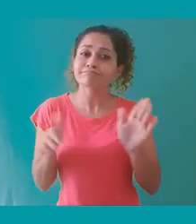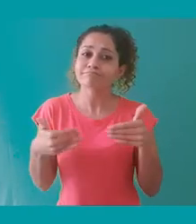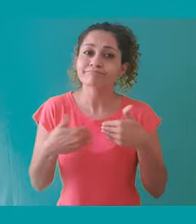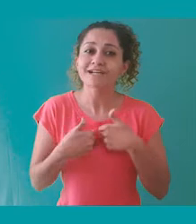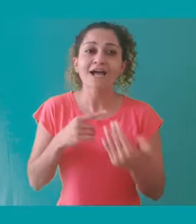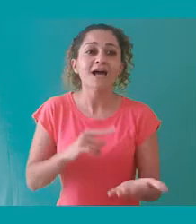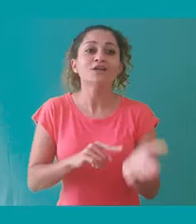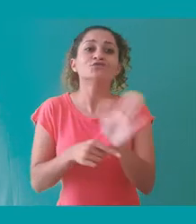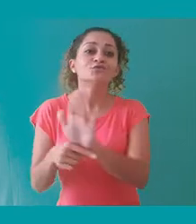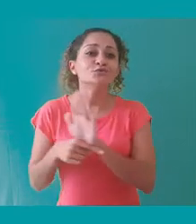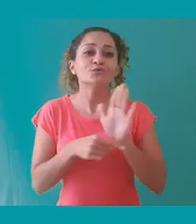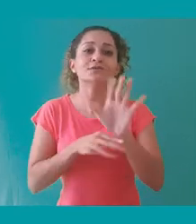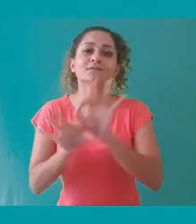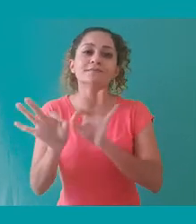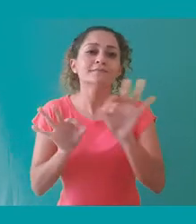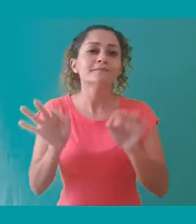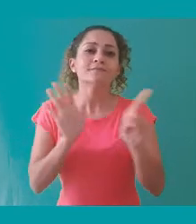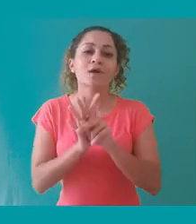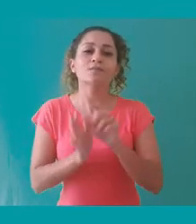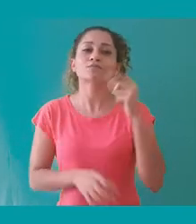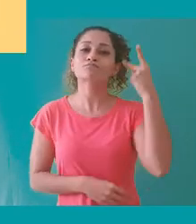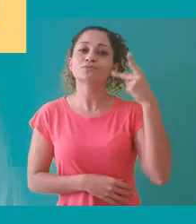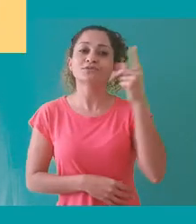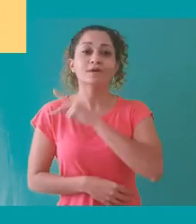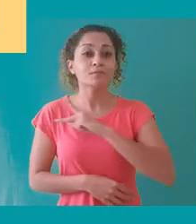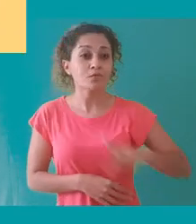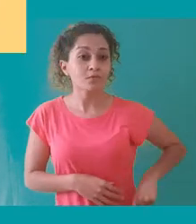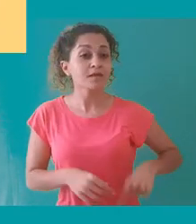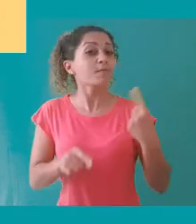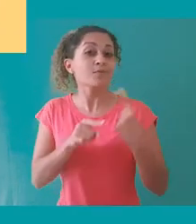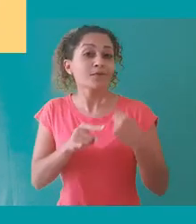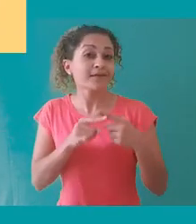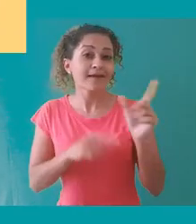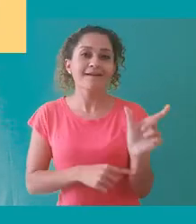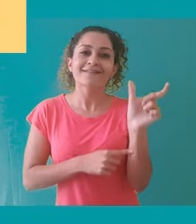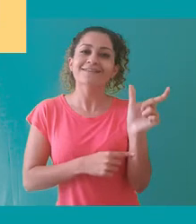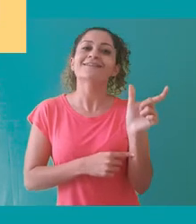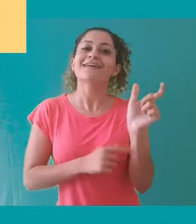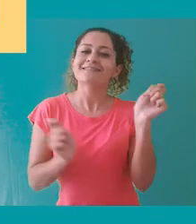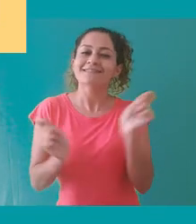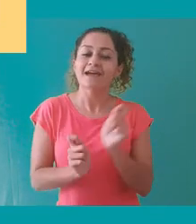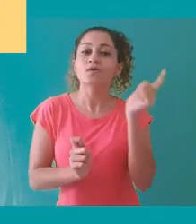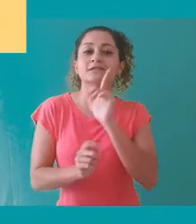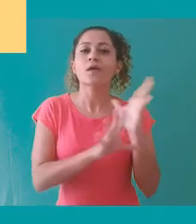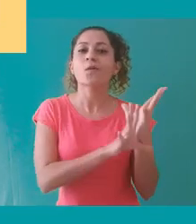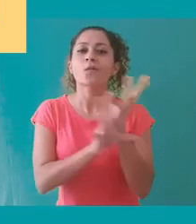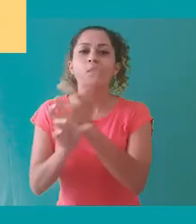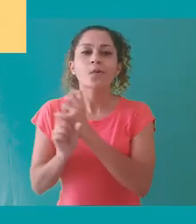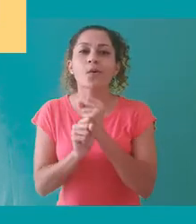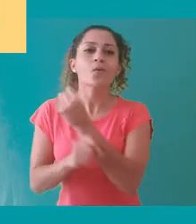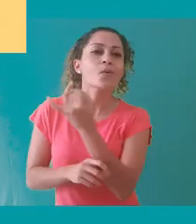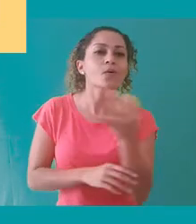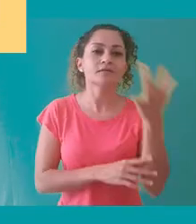permitirá também o planejamento de políticas públicas, pois através deste documento teremos condições de ter um